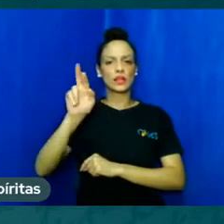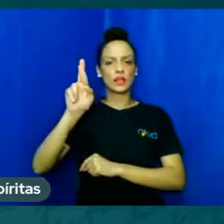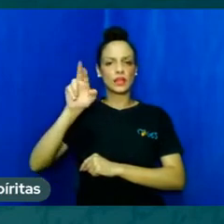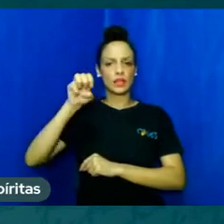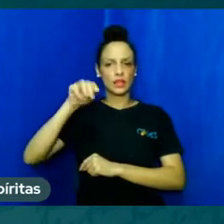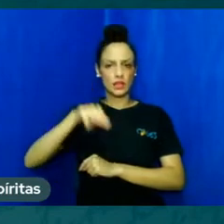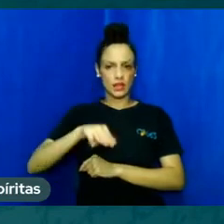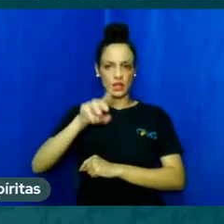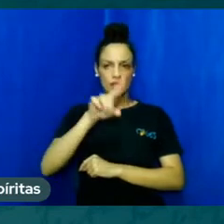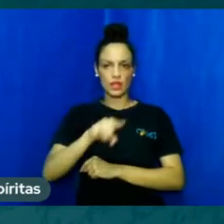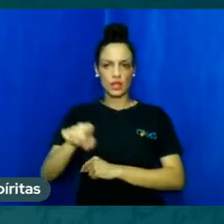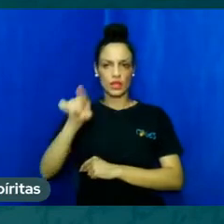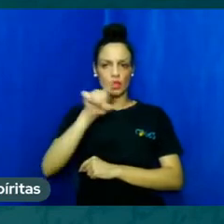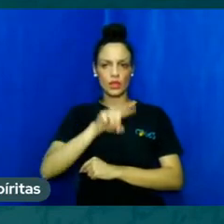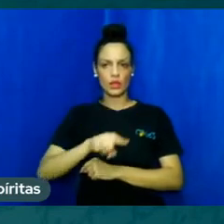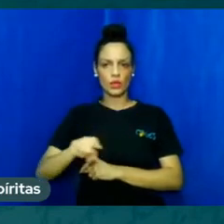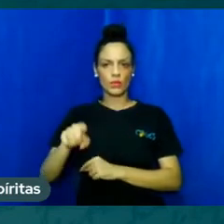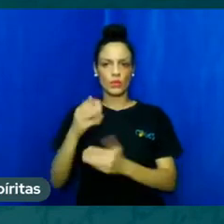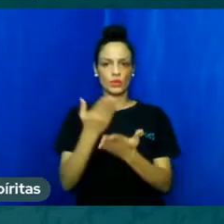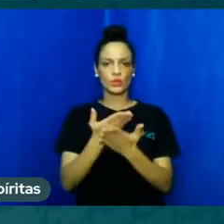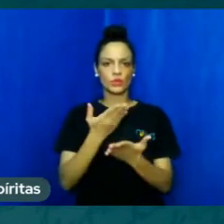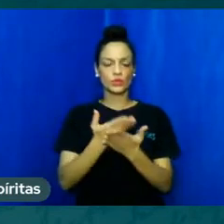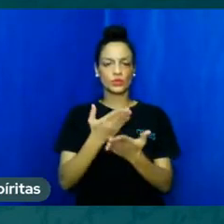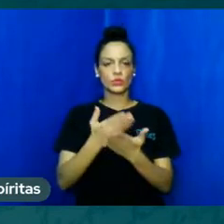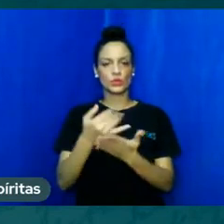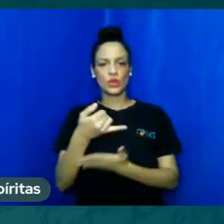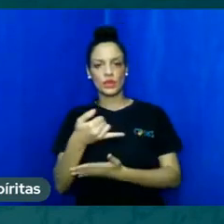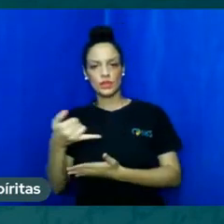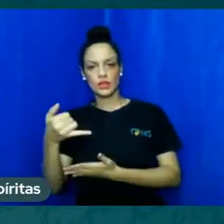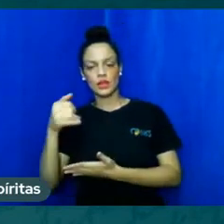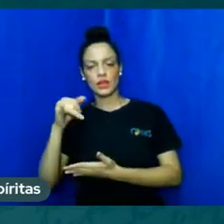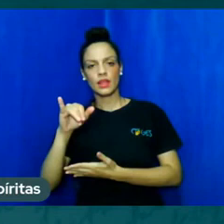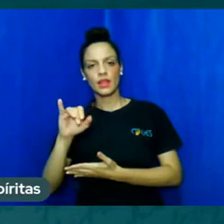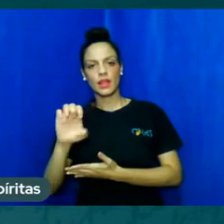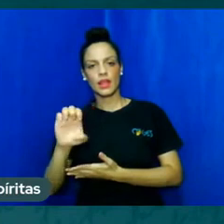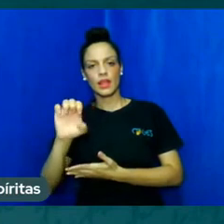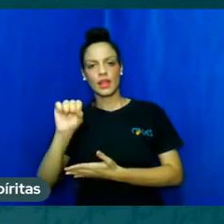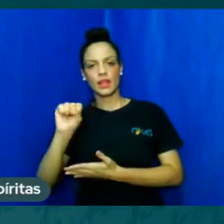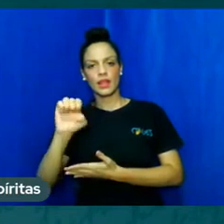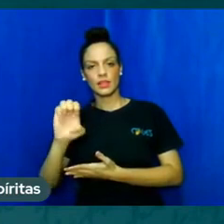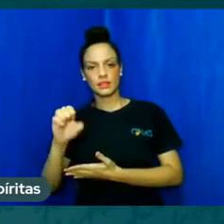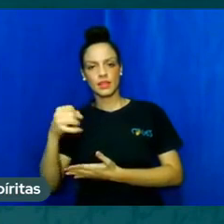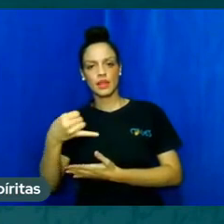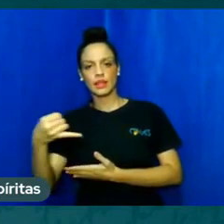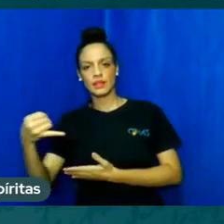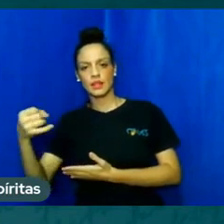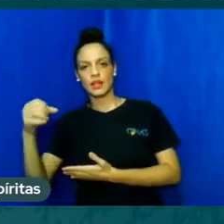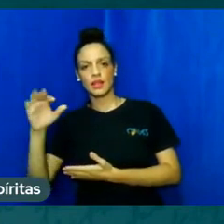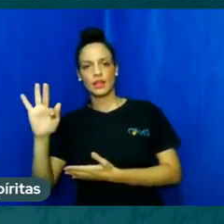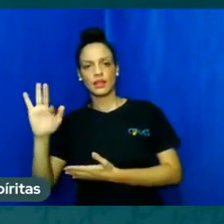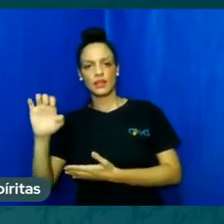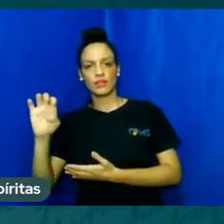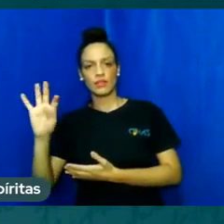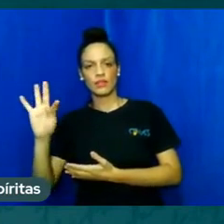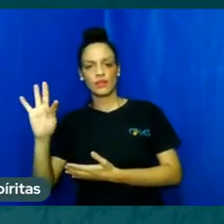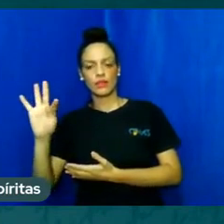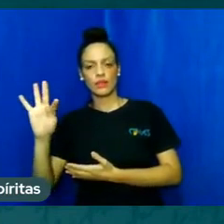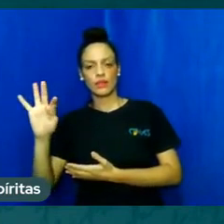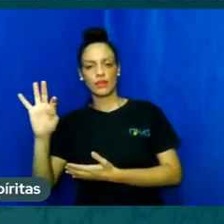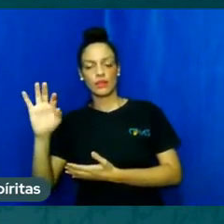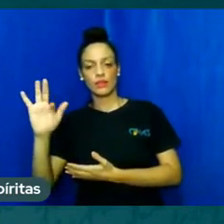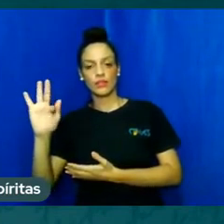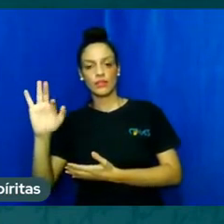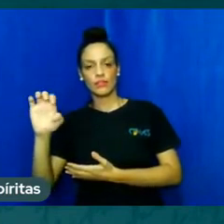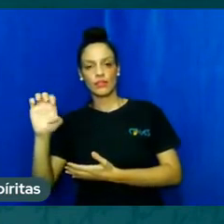ESE underline FEB TV aí se você também deseja encontrar todo o conteúdo aí